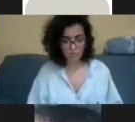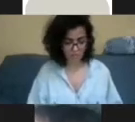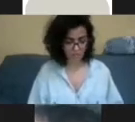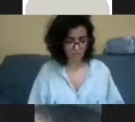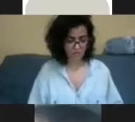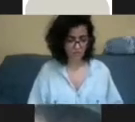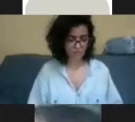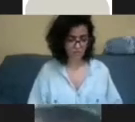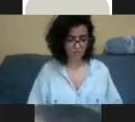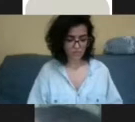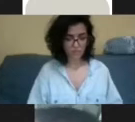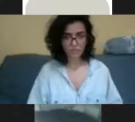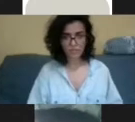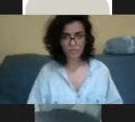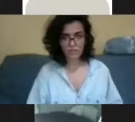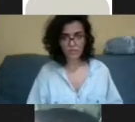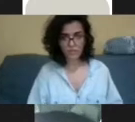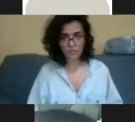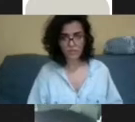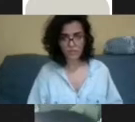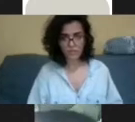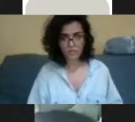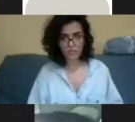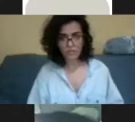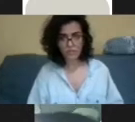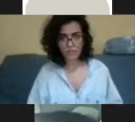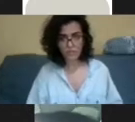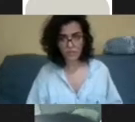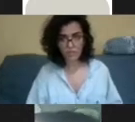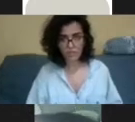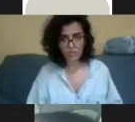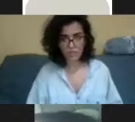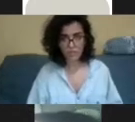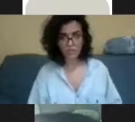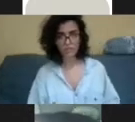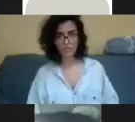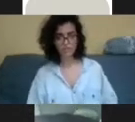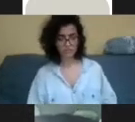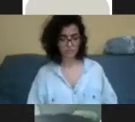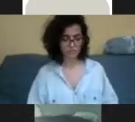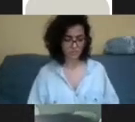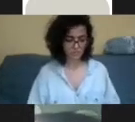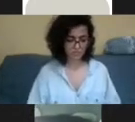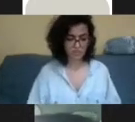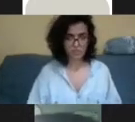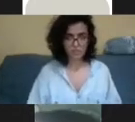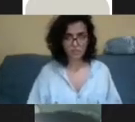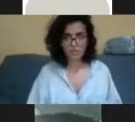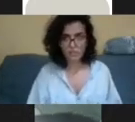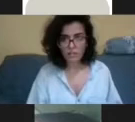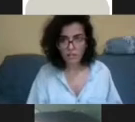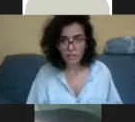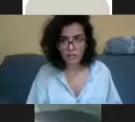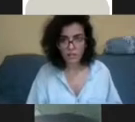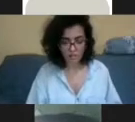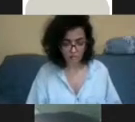Audiodescrição, legendas, janelas de libras, braile, dublagem e aí uma série de outros recursos